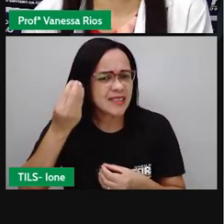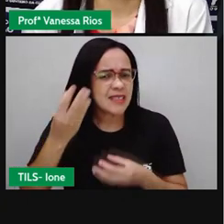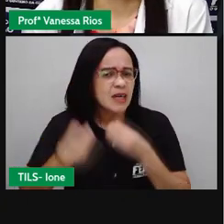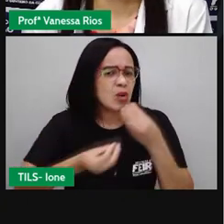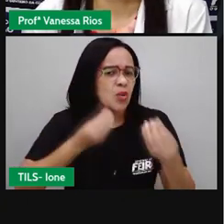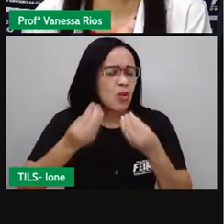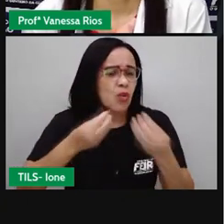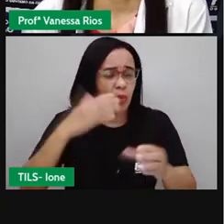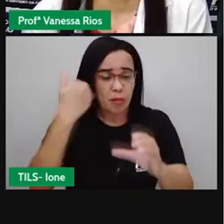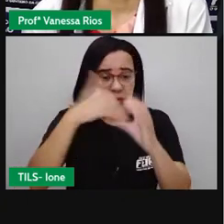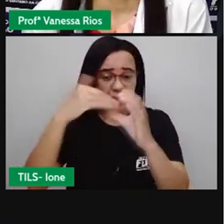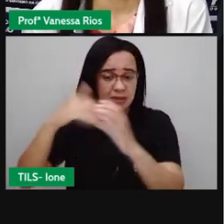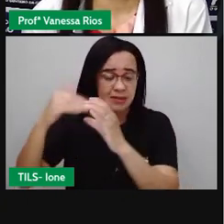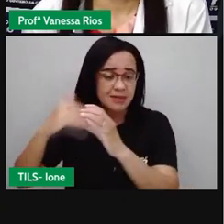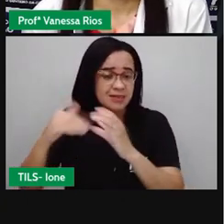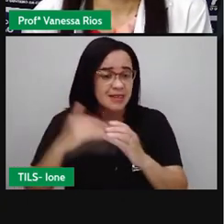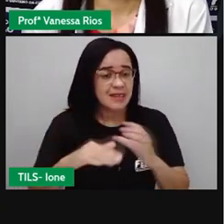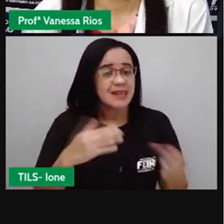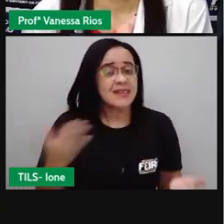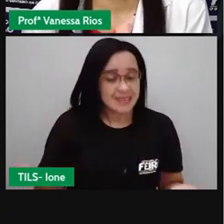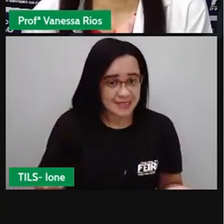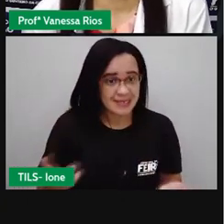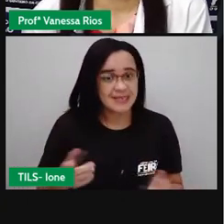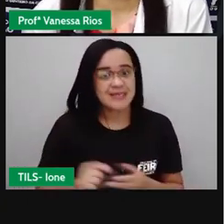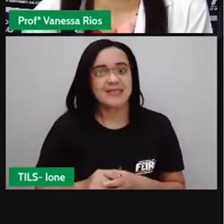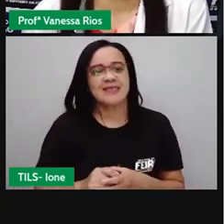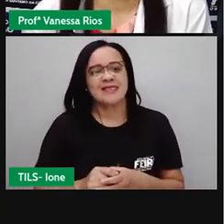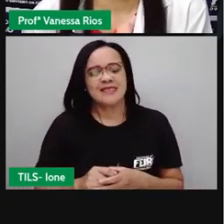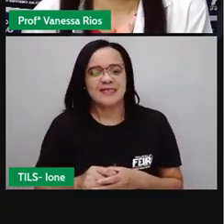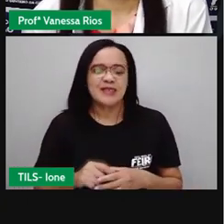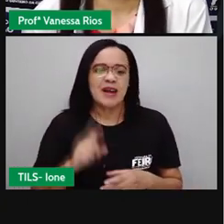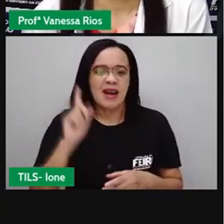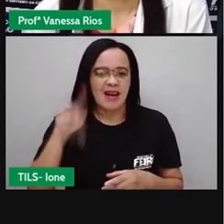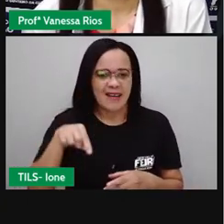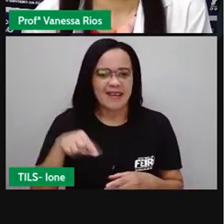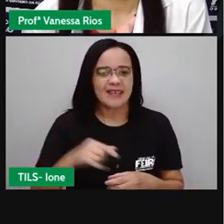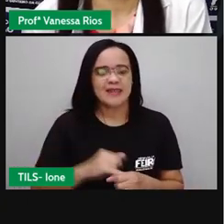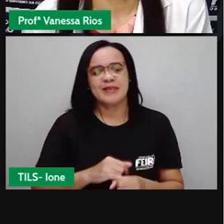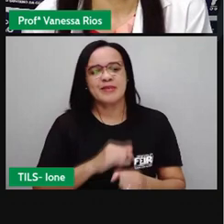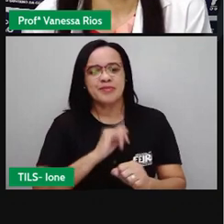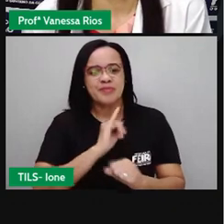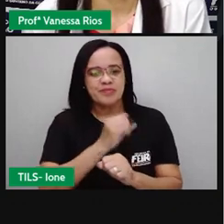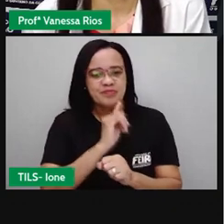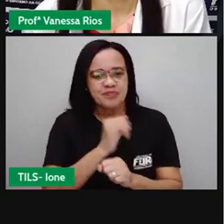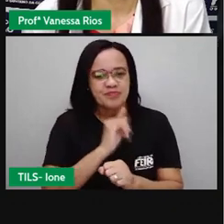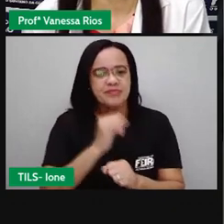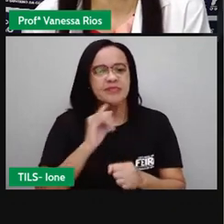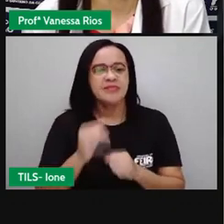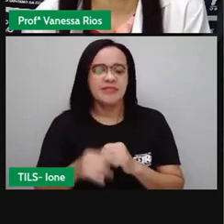mensagens a crônica ela passa para quem lê, para quem observa.